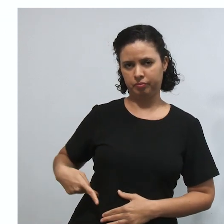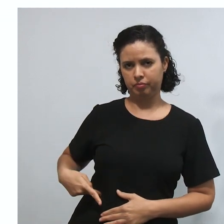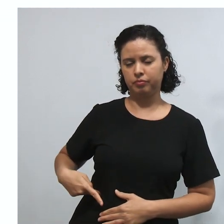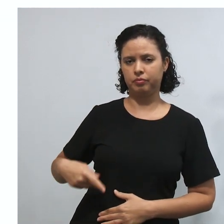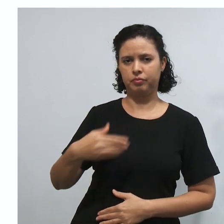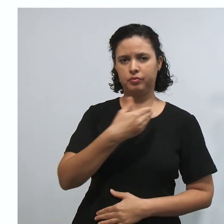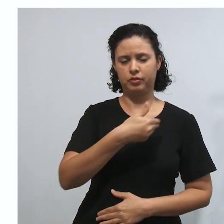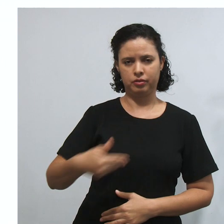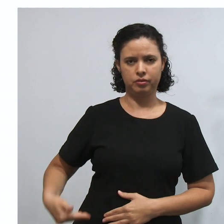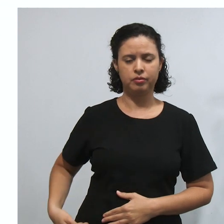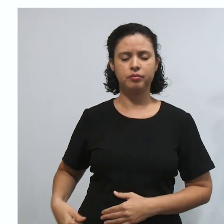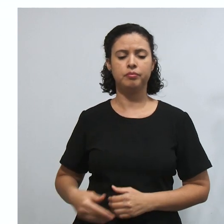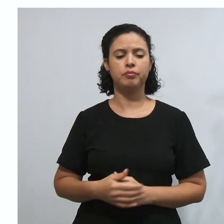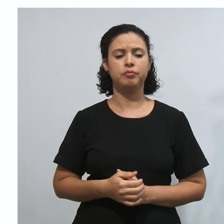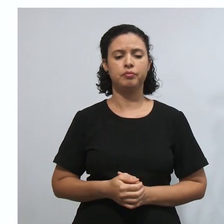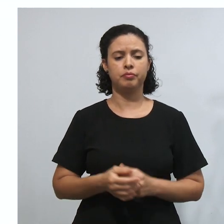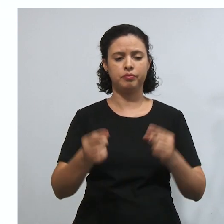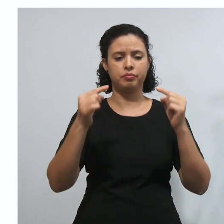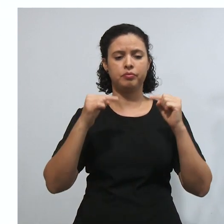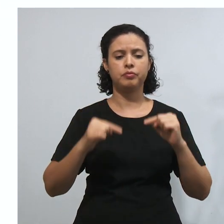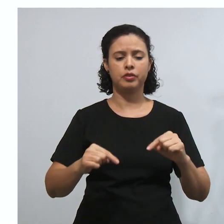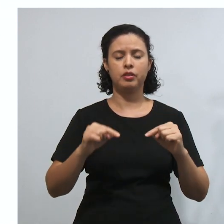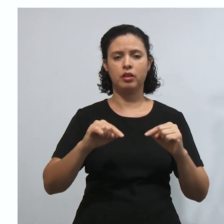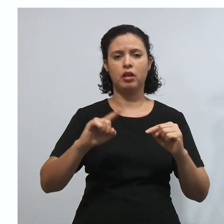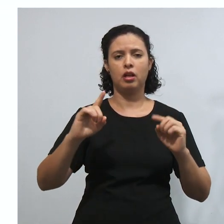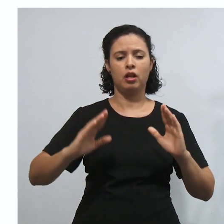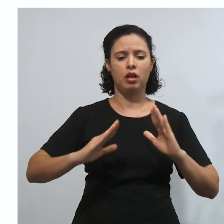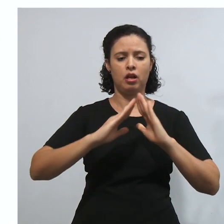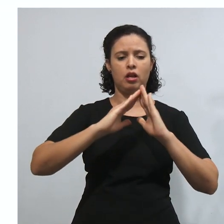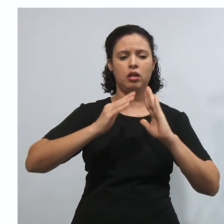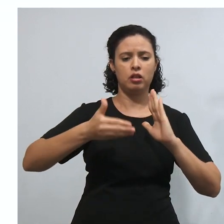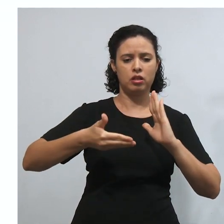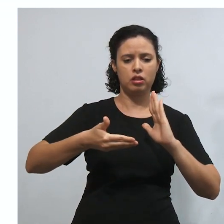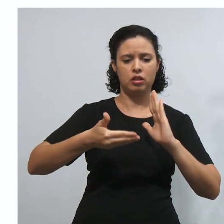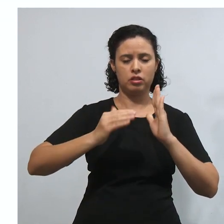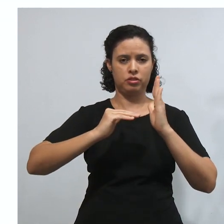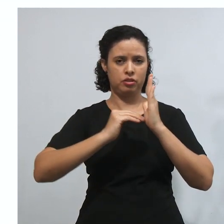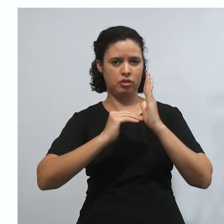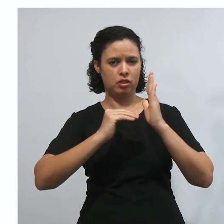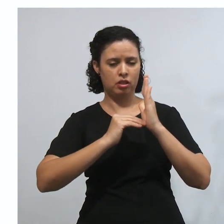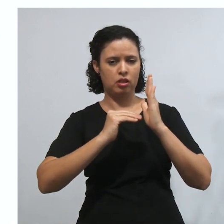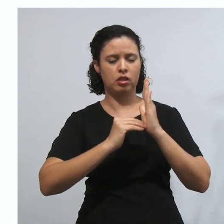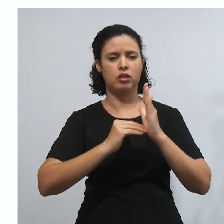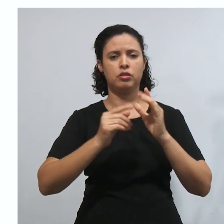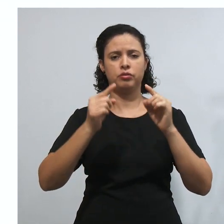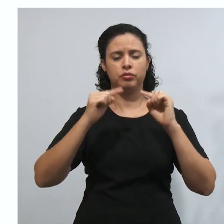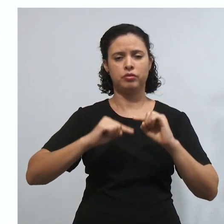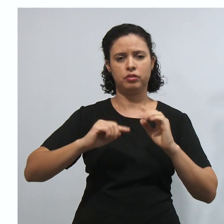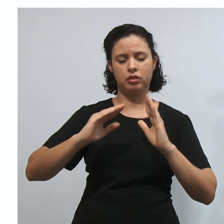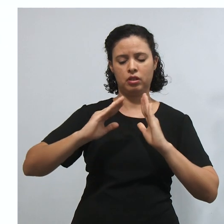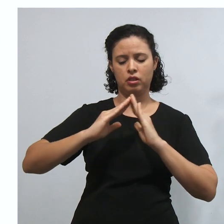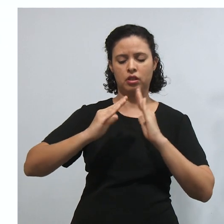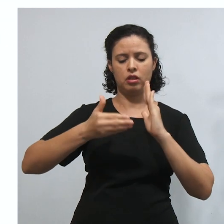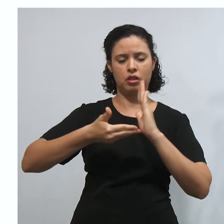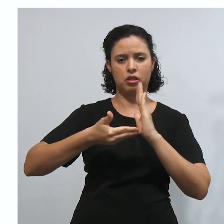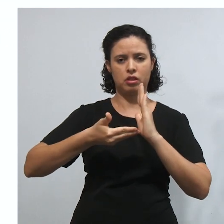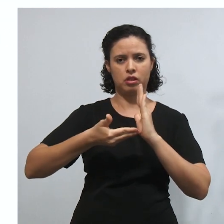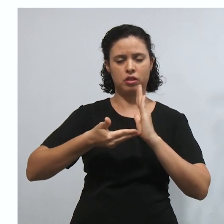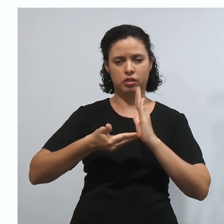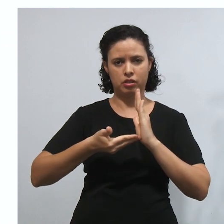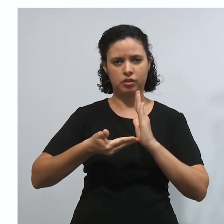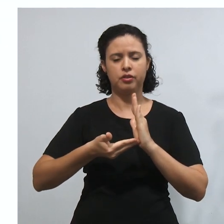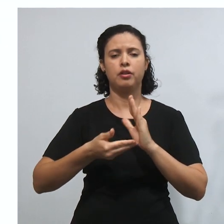né? A mesa do Senado Federal, a mesa da Câmara dos Deputados, a mesa da Assembleia